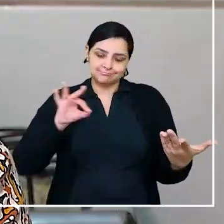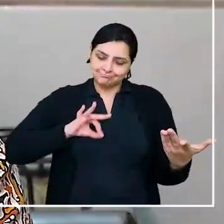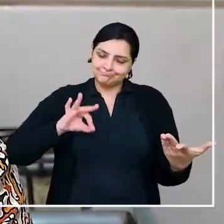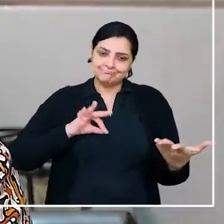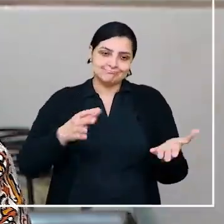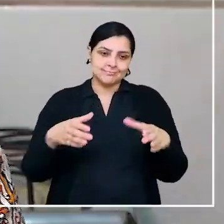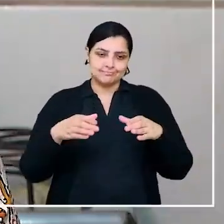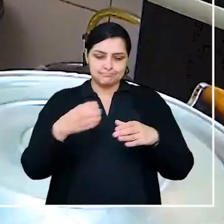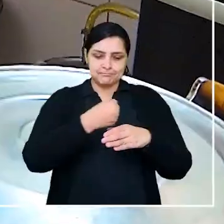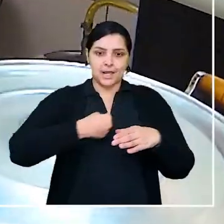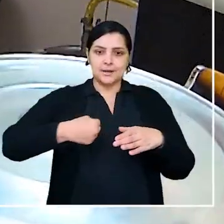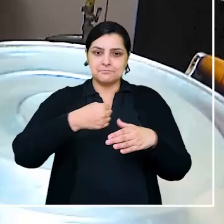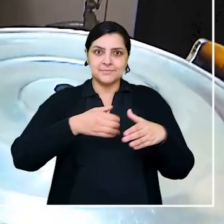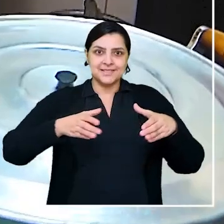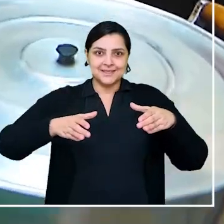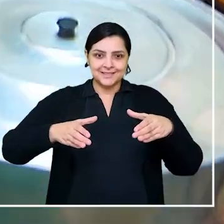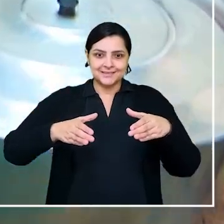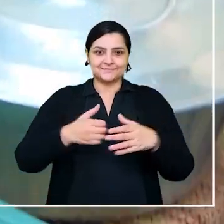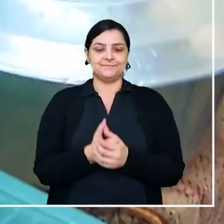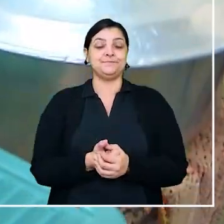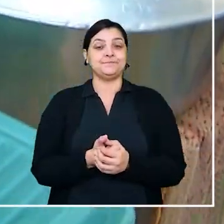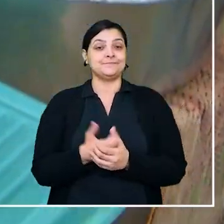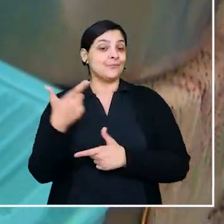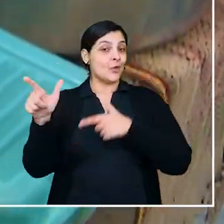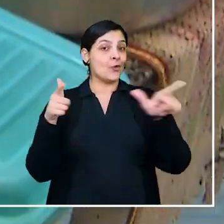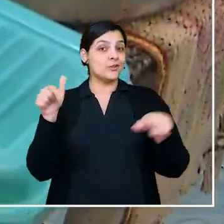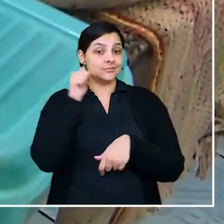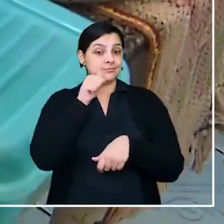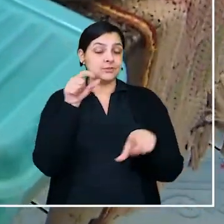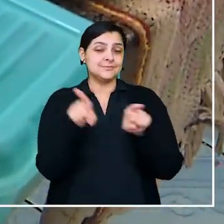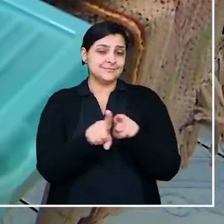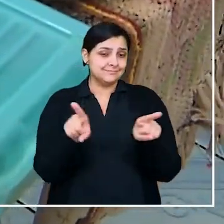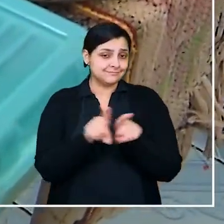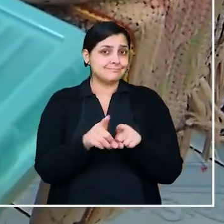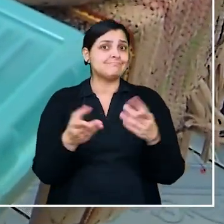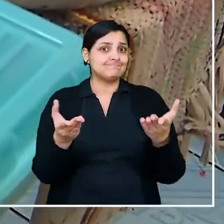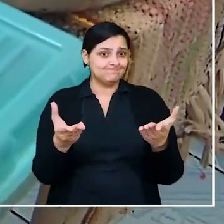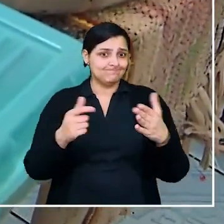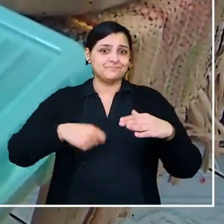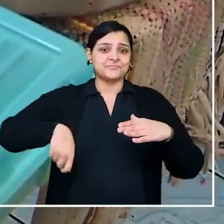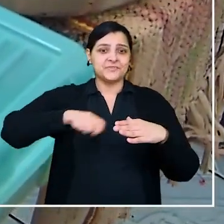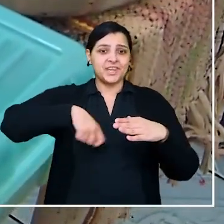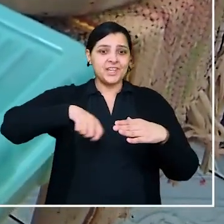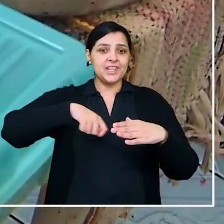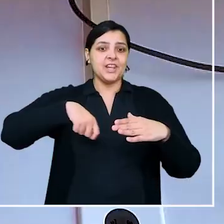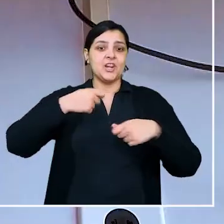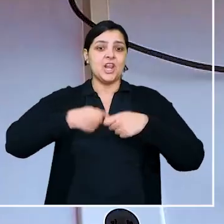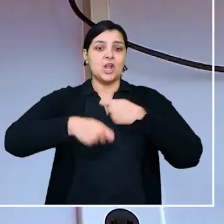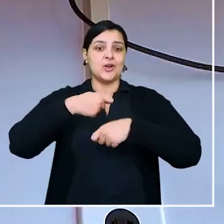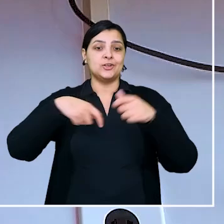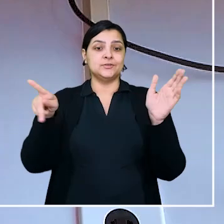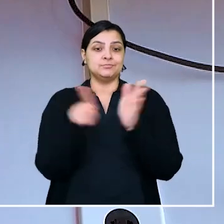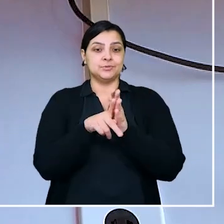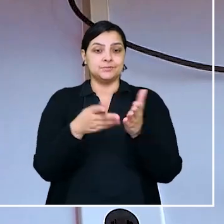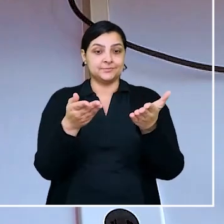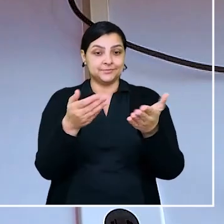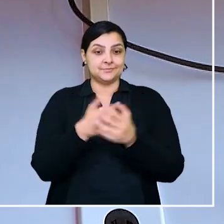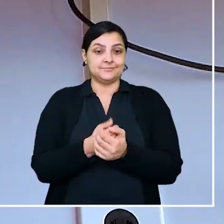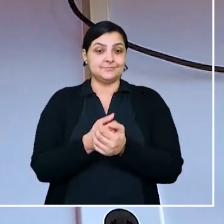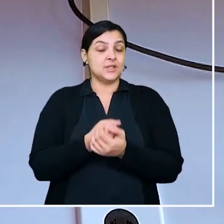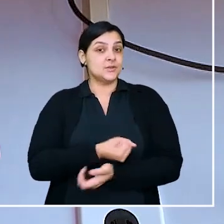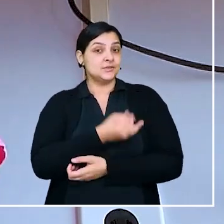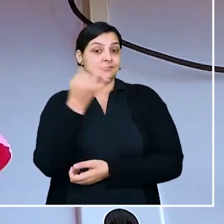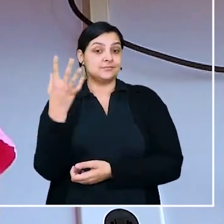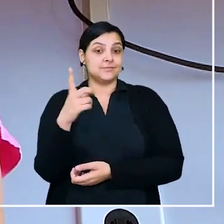de renda, é a marmita. Assim como ela, outras mulheres estão à frente de negócios próprios. No Brasil, o número de